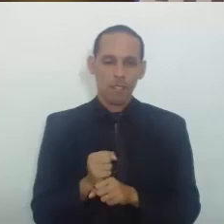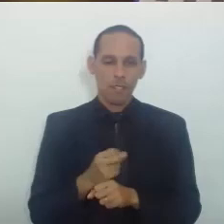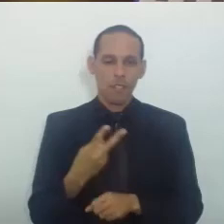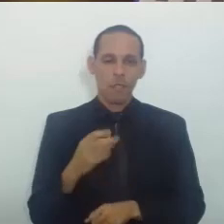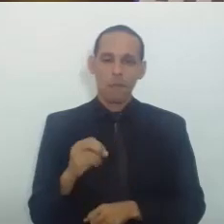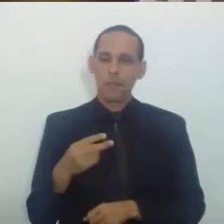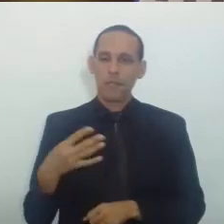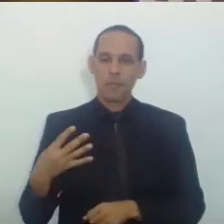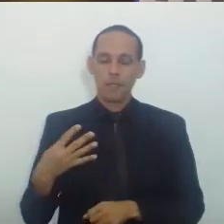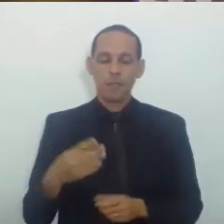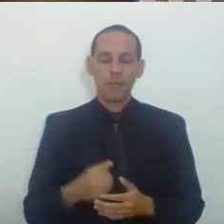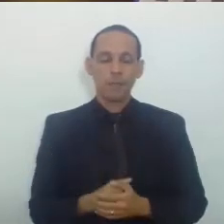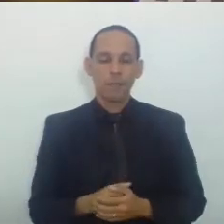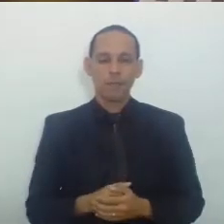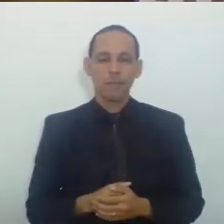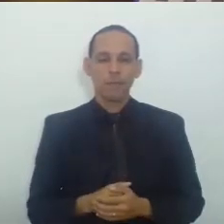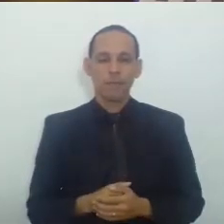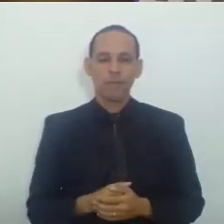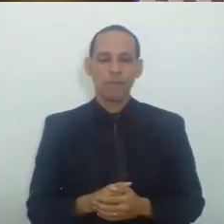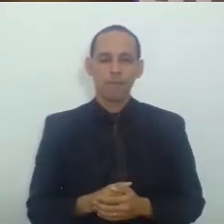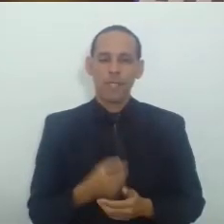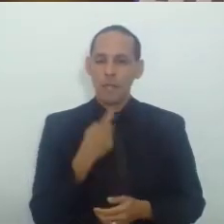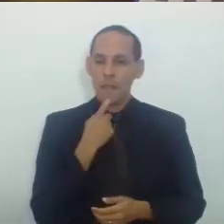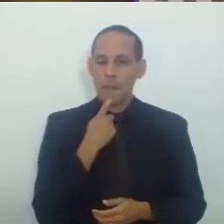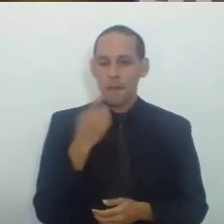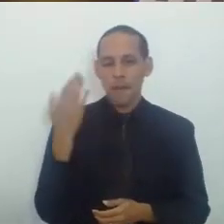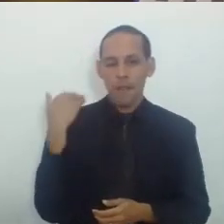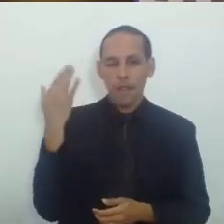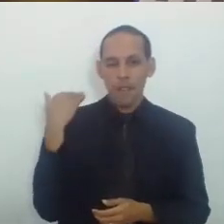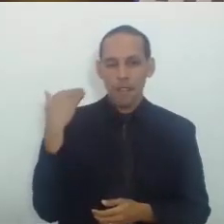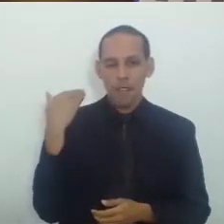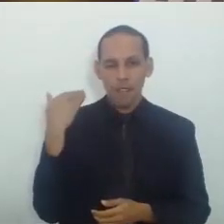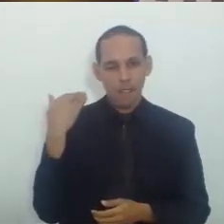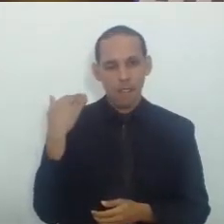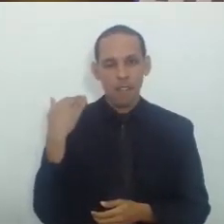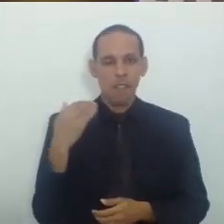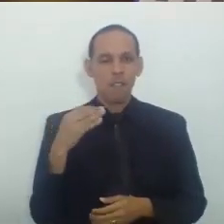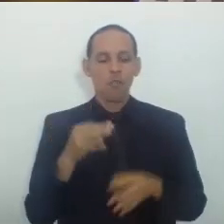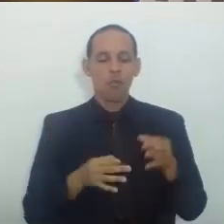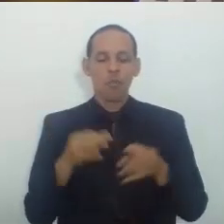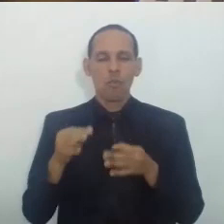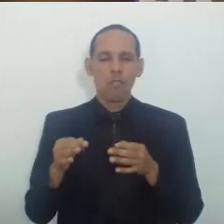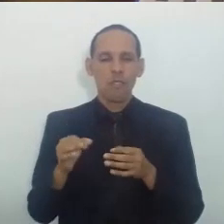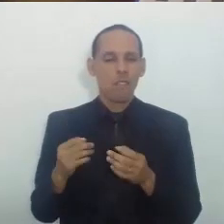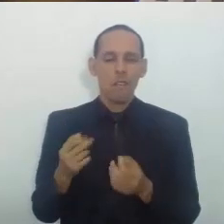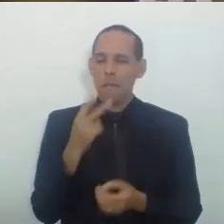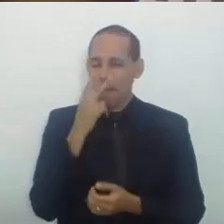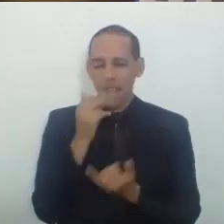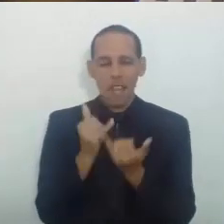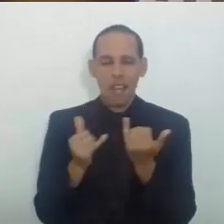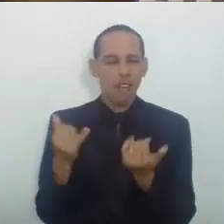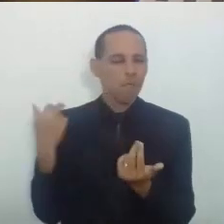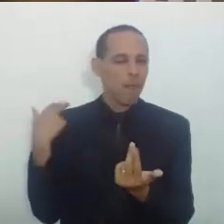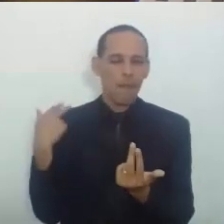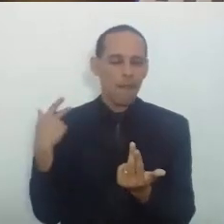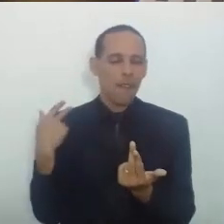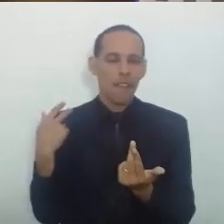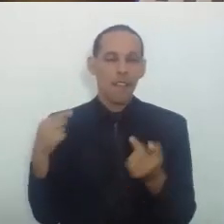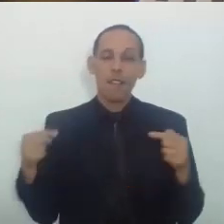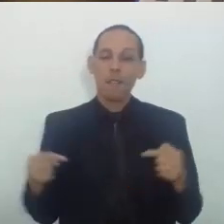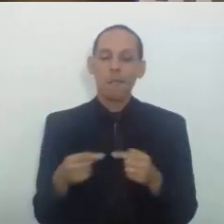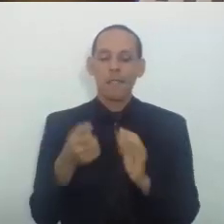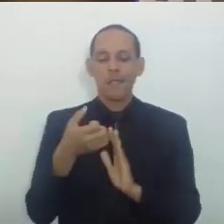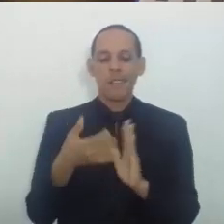E cito Vários precedentes Sobre a matéria Sobre a exigência De